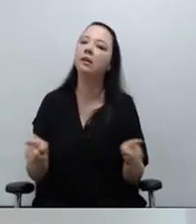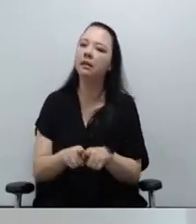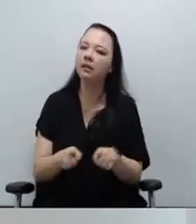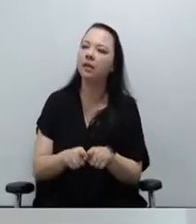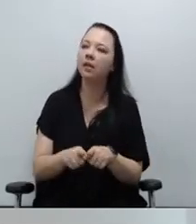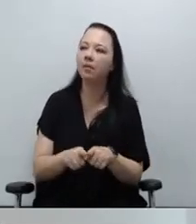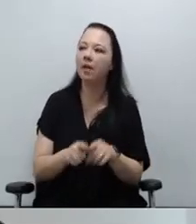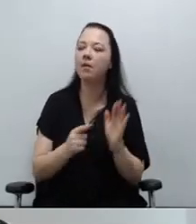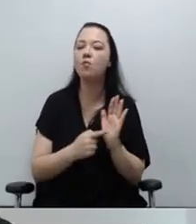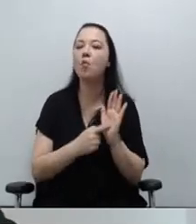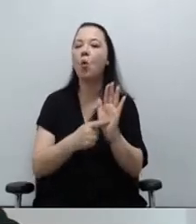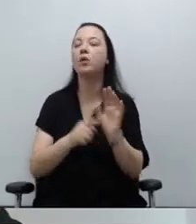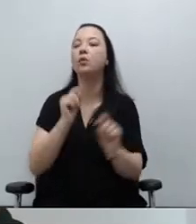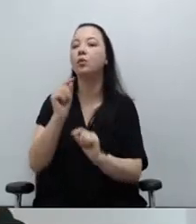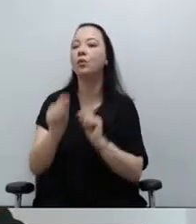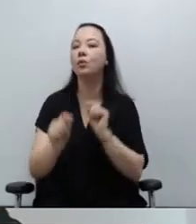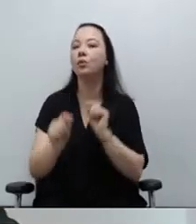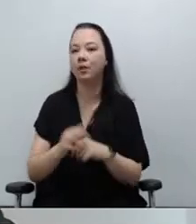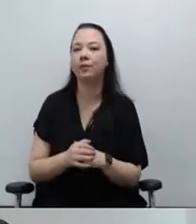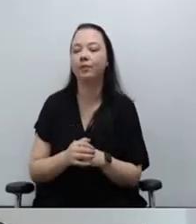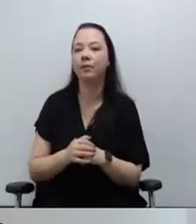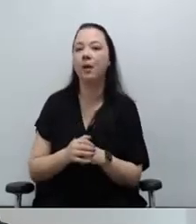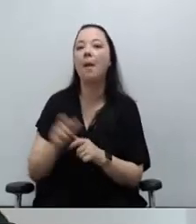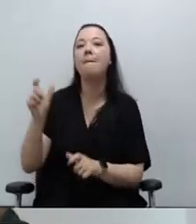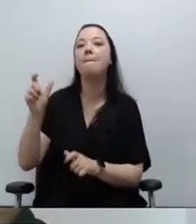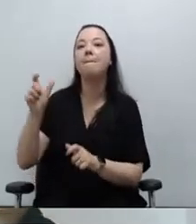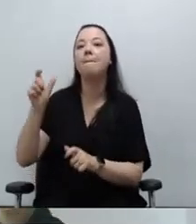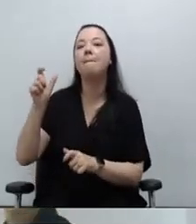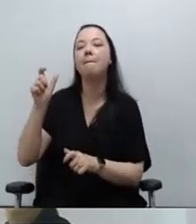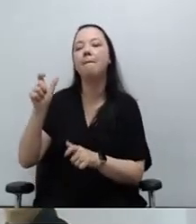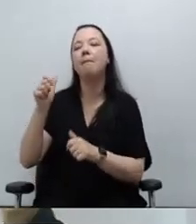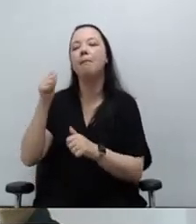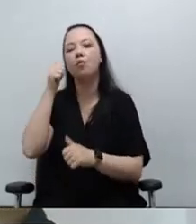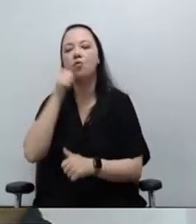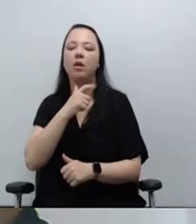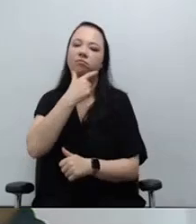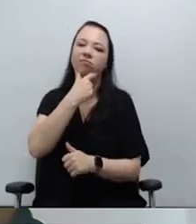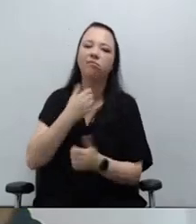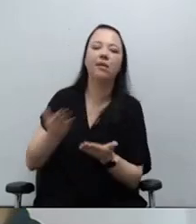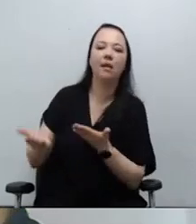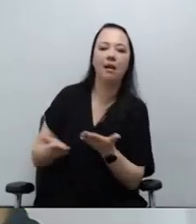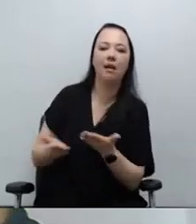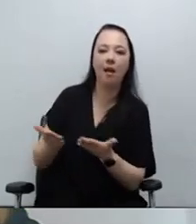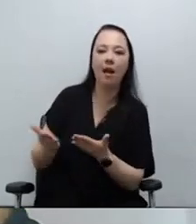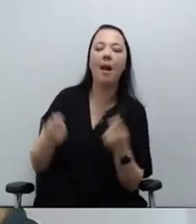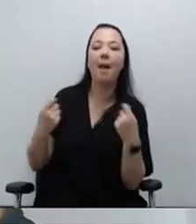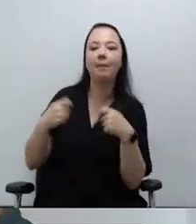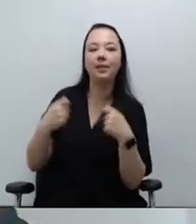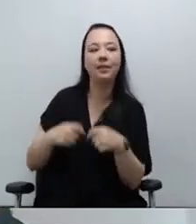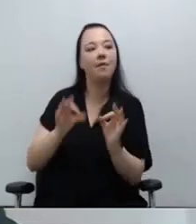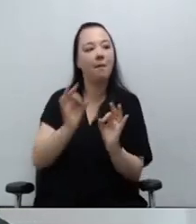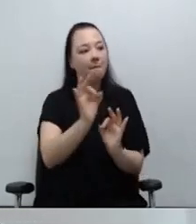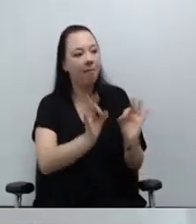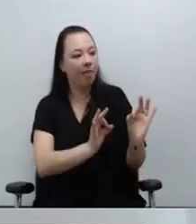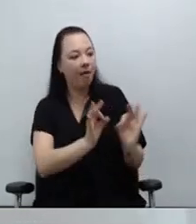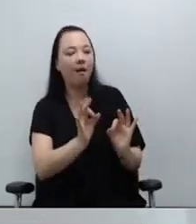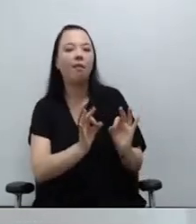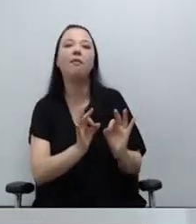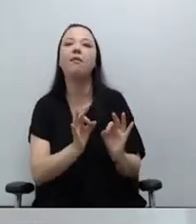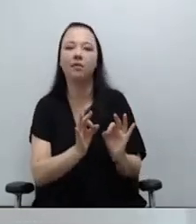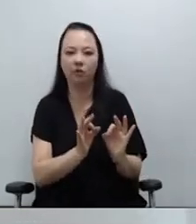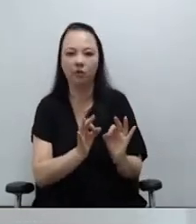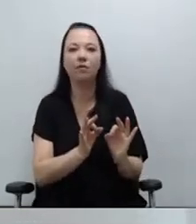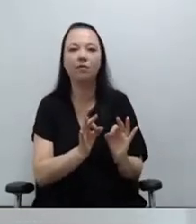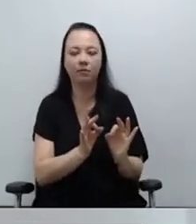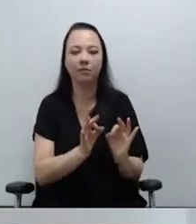ordens poderiam contar com servidores e servidoras em seu planejamento, para que possamos seguir ampliando